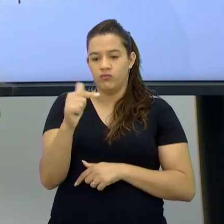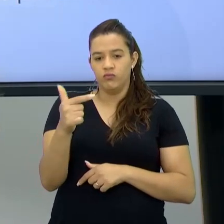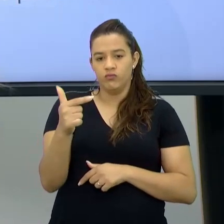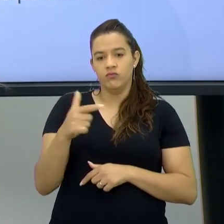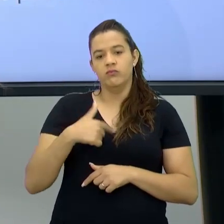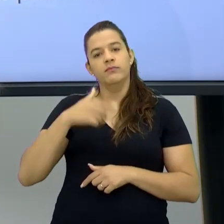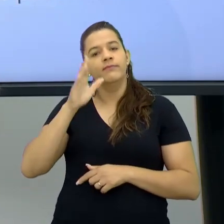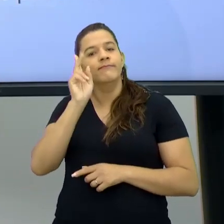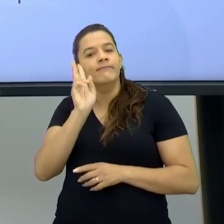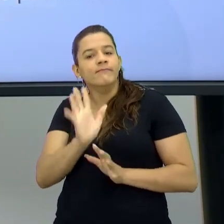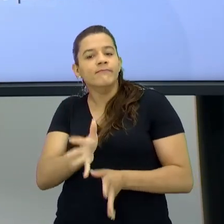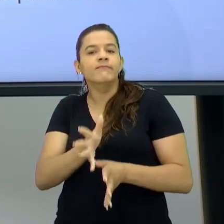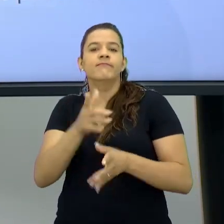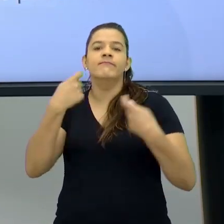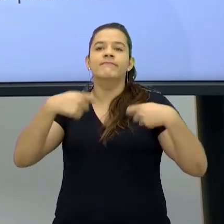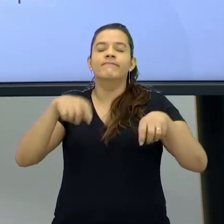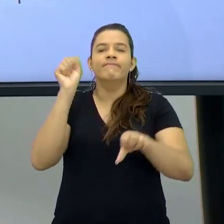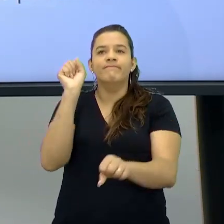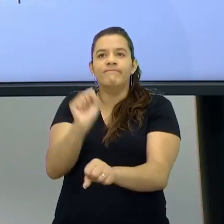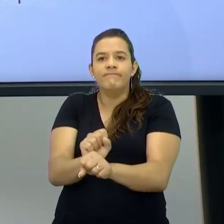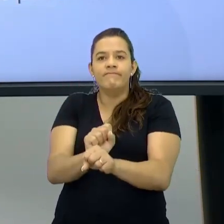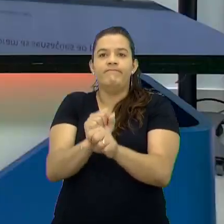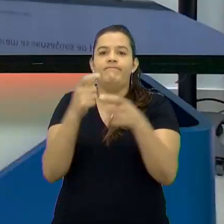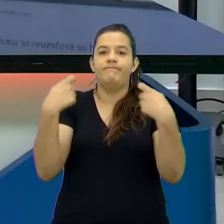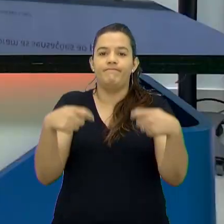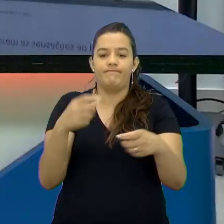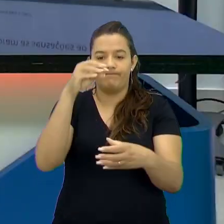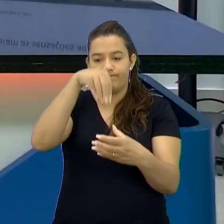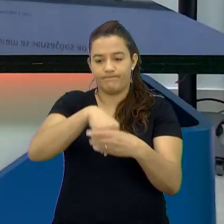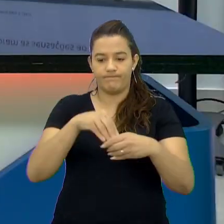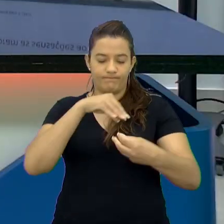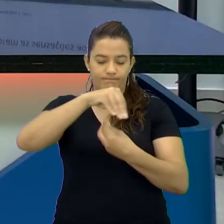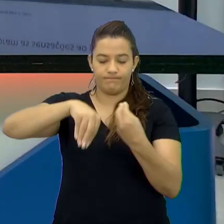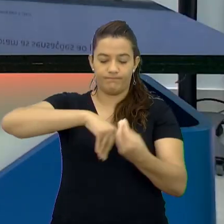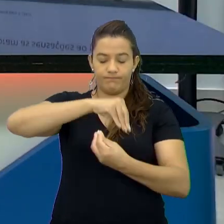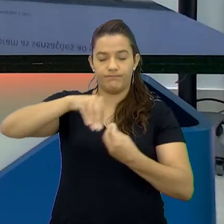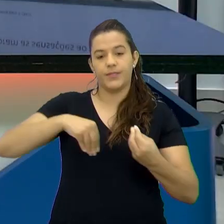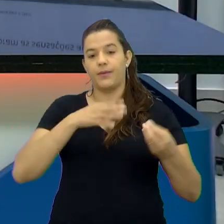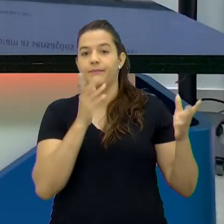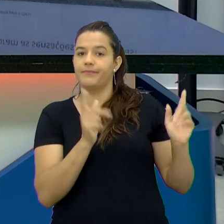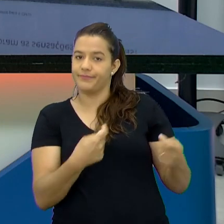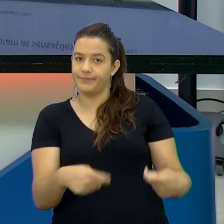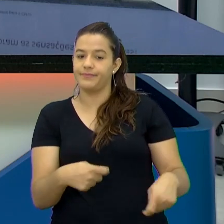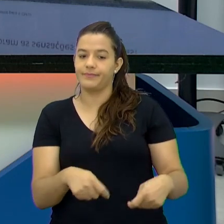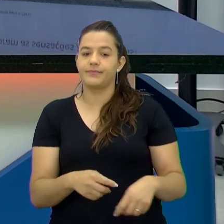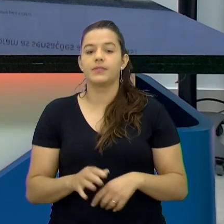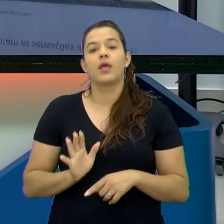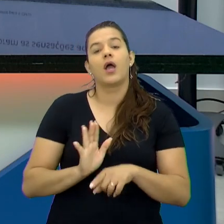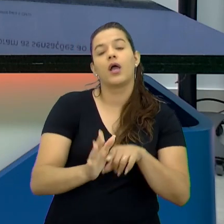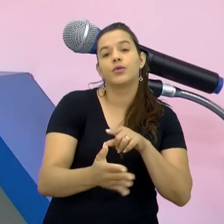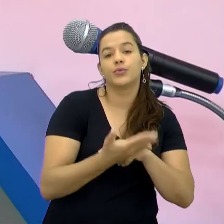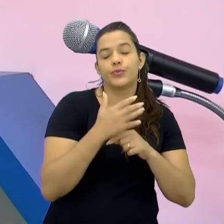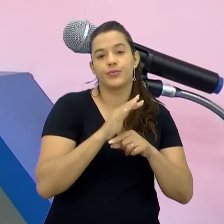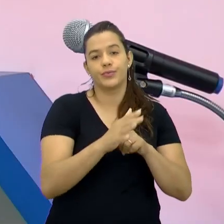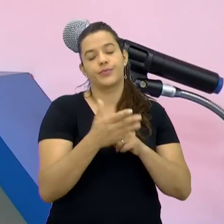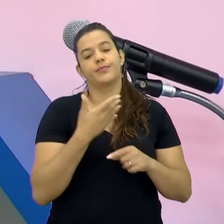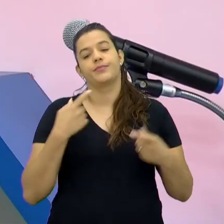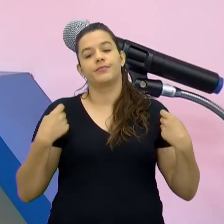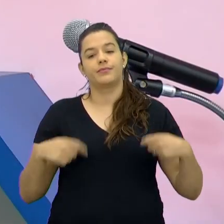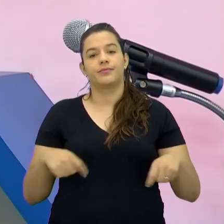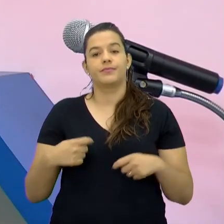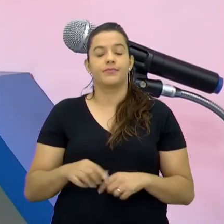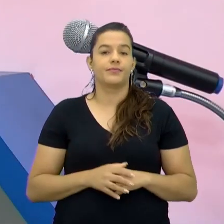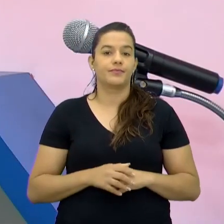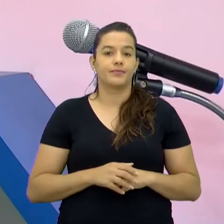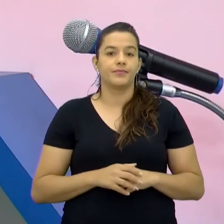precisa Parar com isso Na escola Precisa Precisa fazer o trabalho Colaborativo E o trabalho colaborativo Ele vai